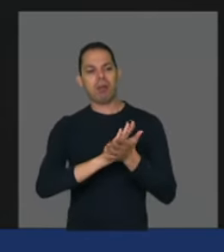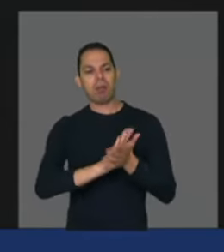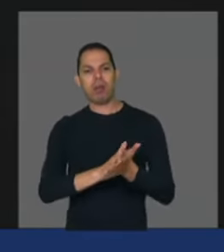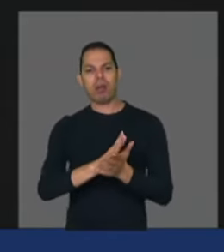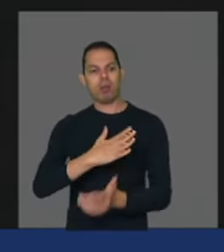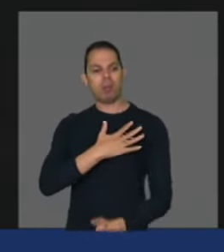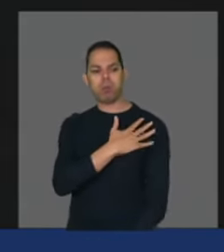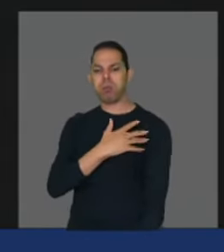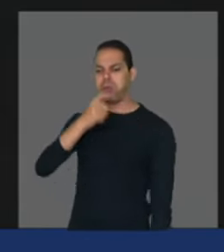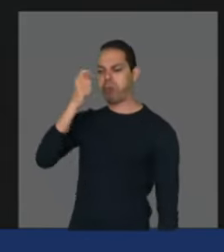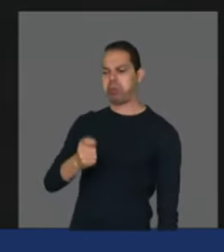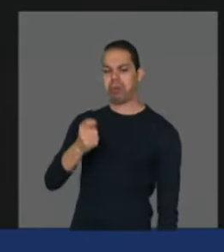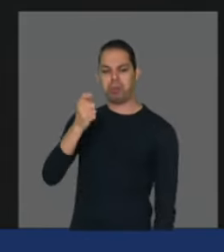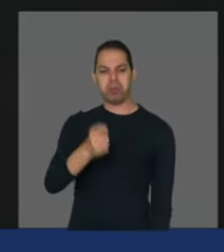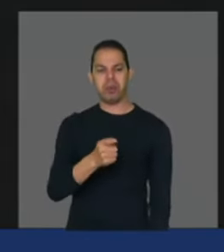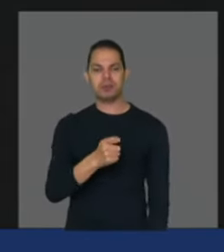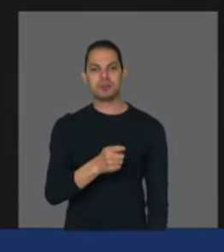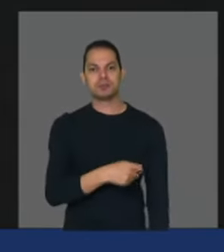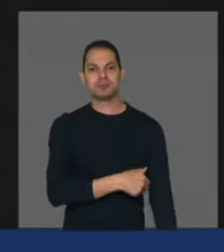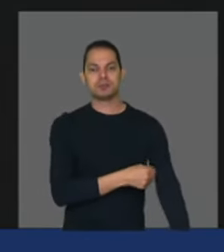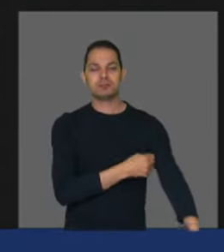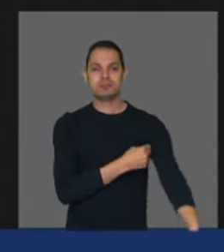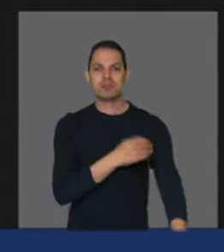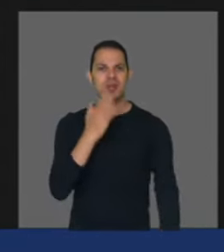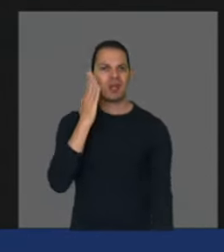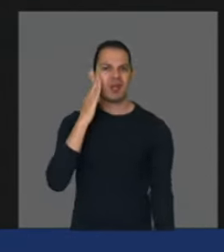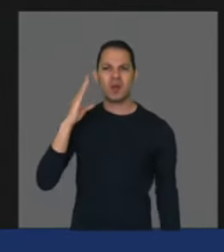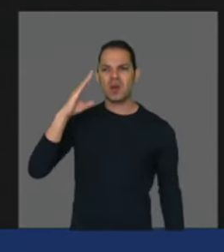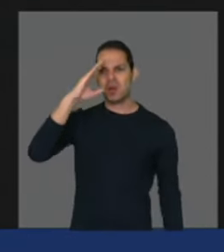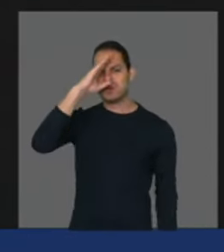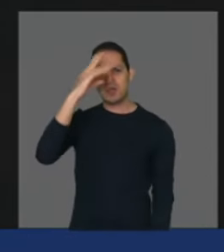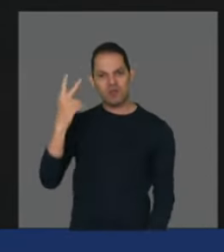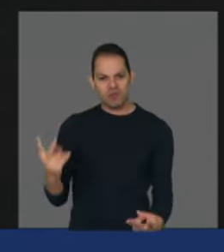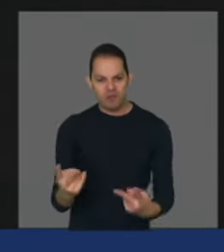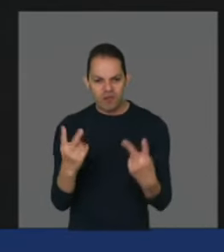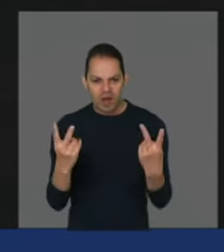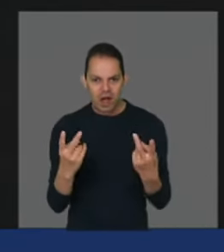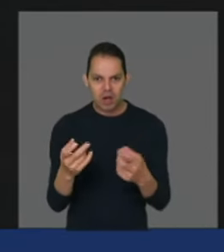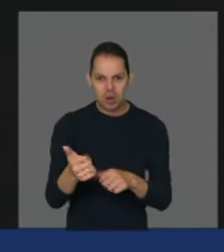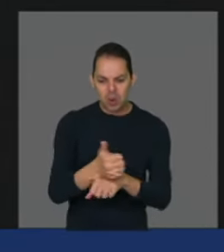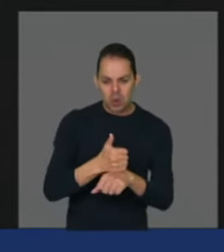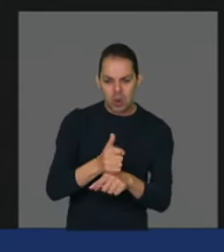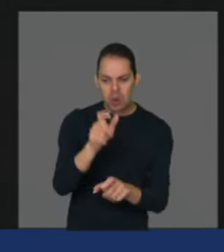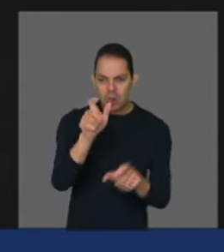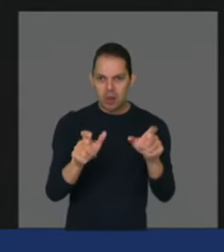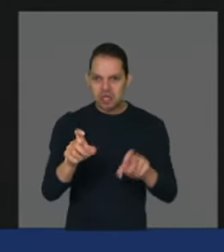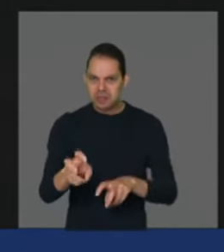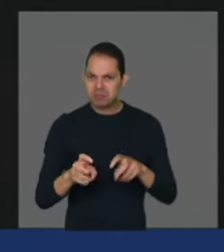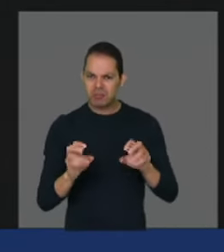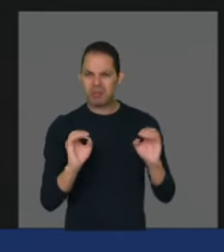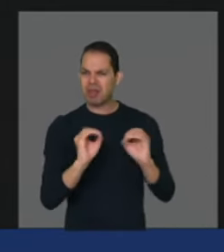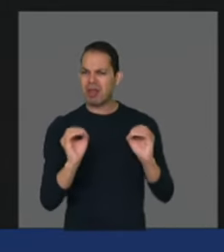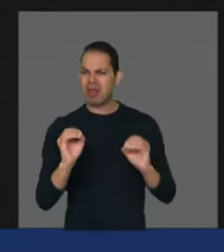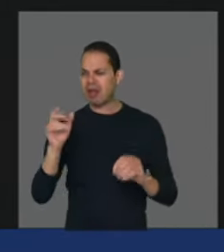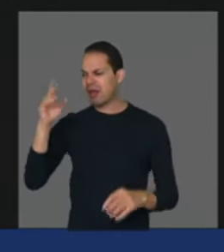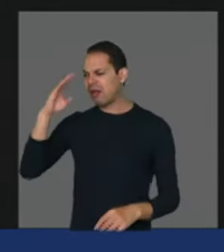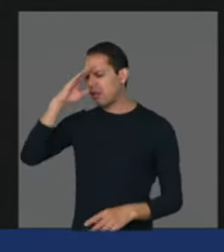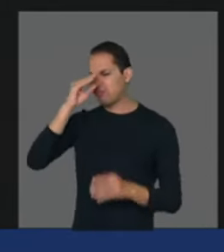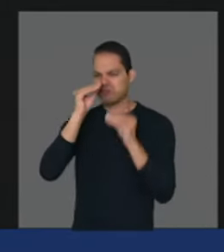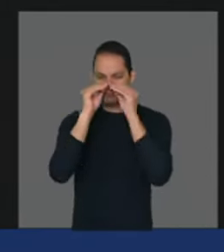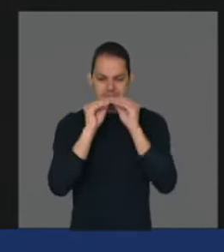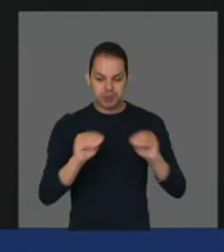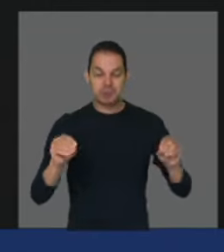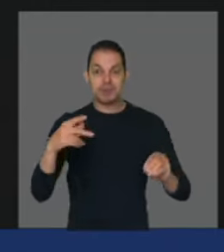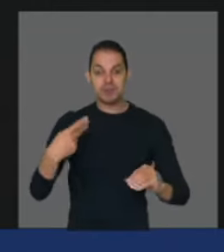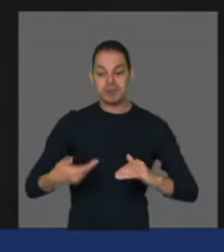sei que ele não olha e não valoriza o agricultor familiar concluindo que o Congresso Nacional valoriza o